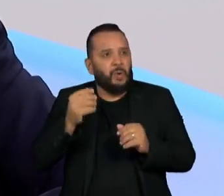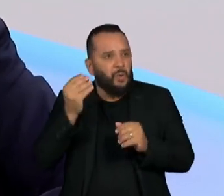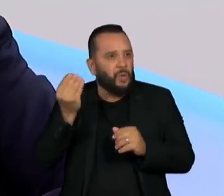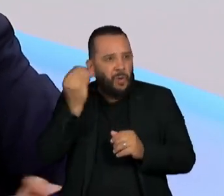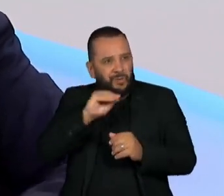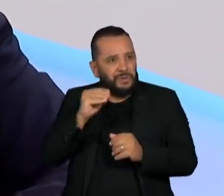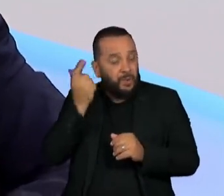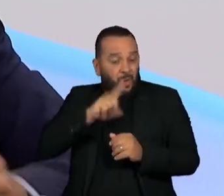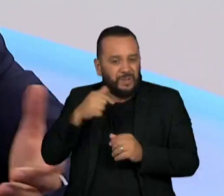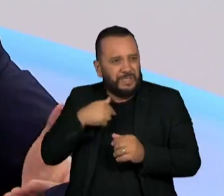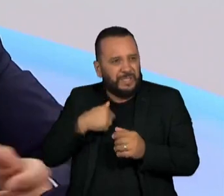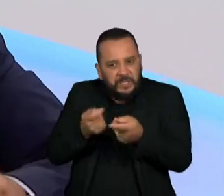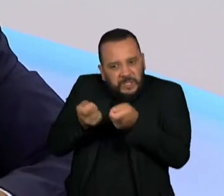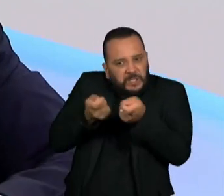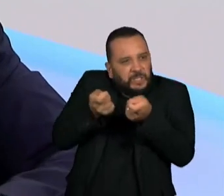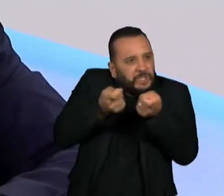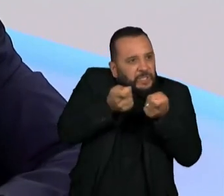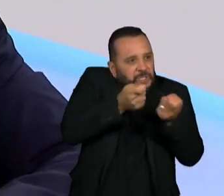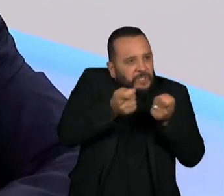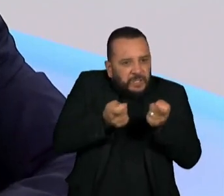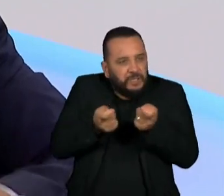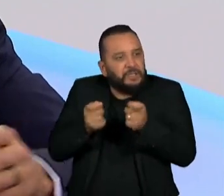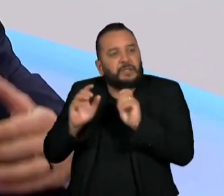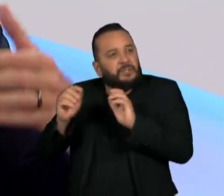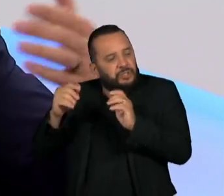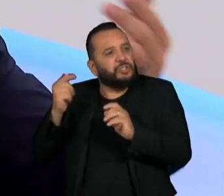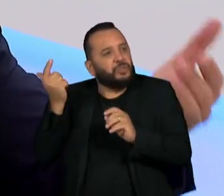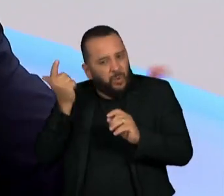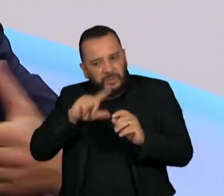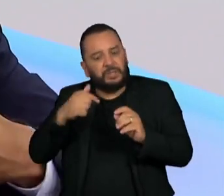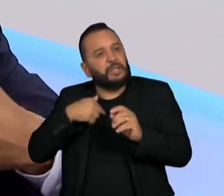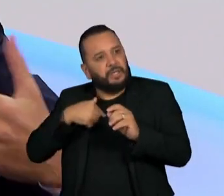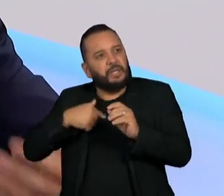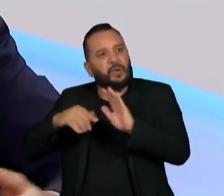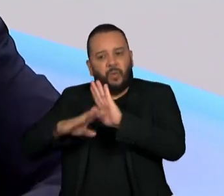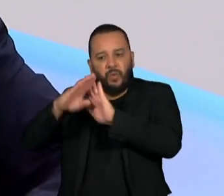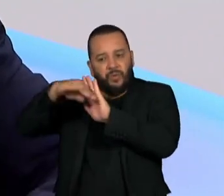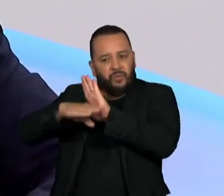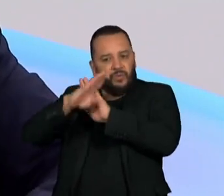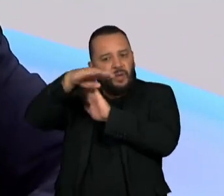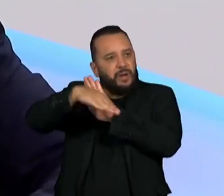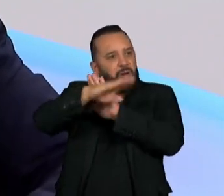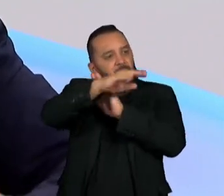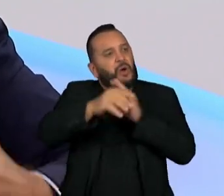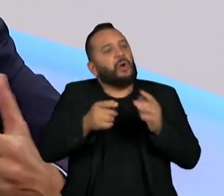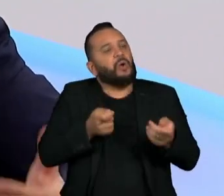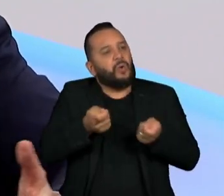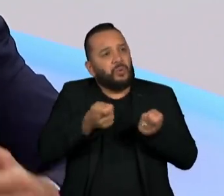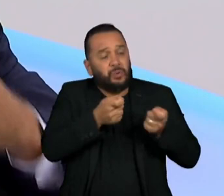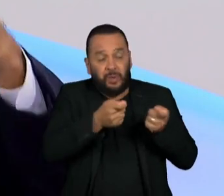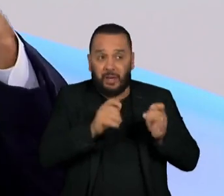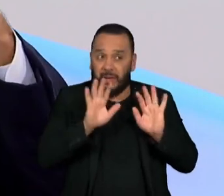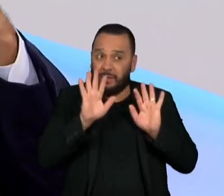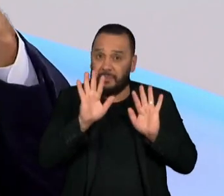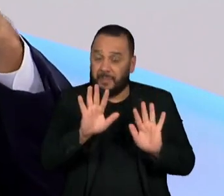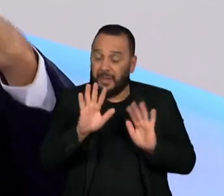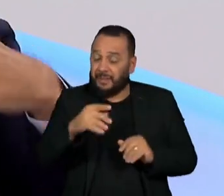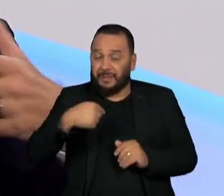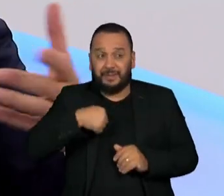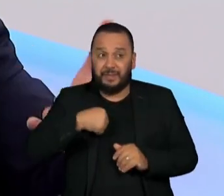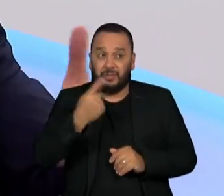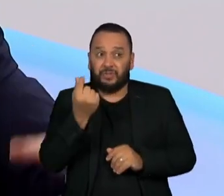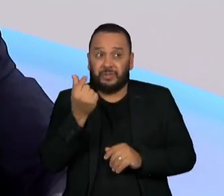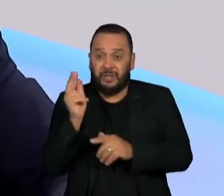que eu queira. Mas a gente precisa pensar o seguinte, o mercado tem vários vasos comunicantes. Então, se eu estou disposto a emprestar